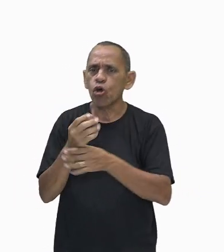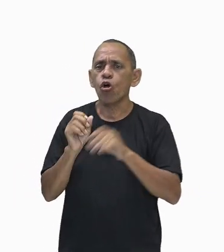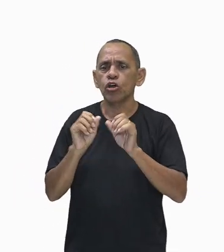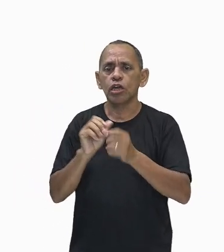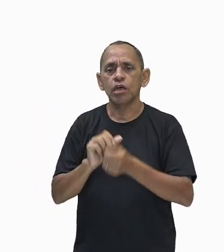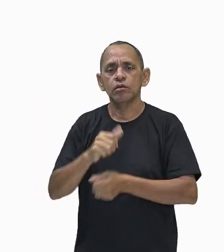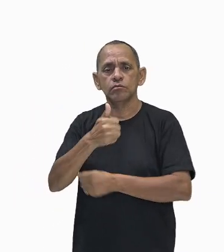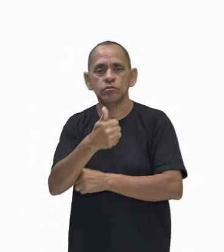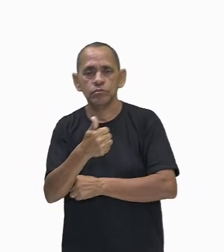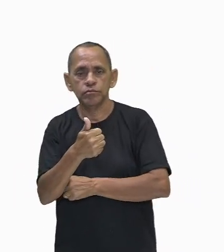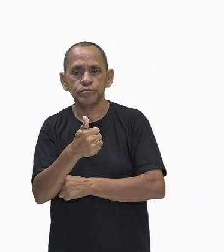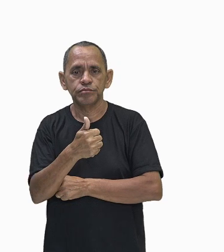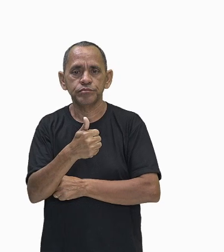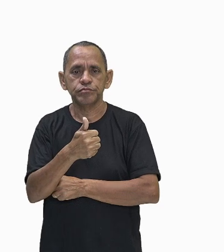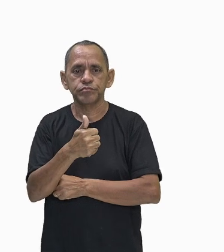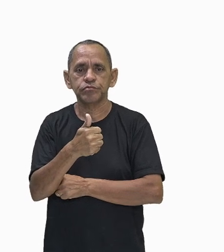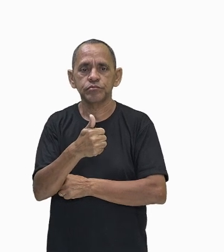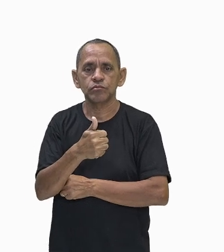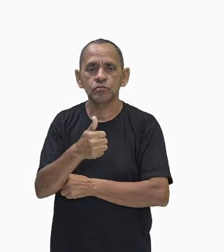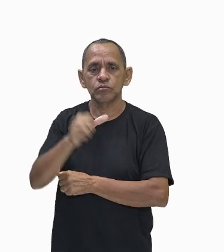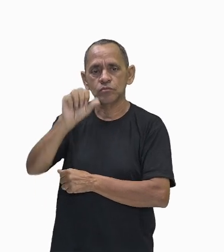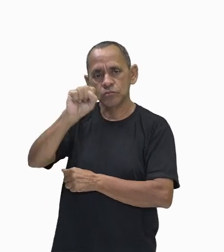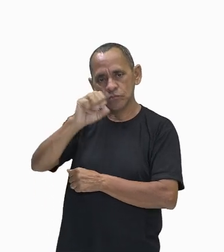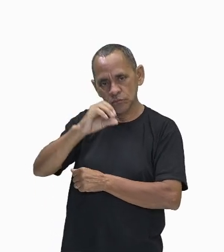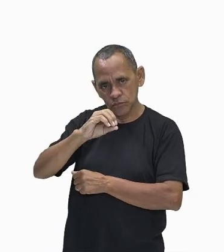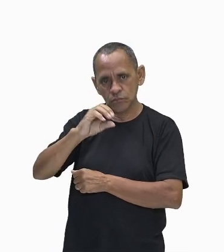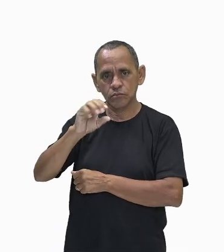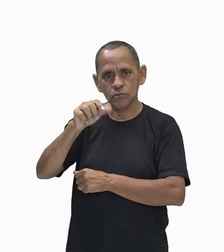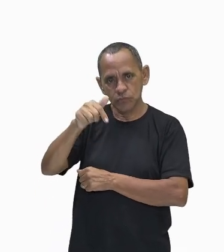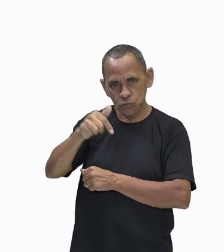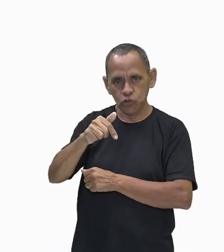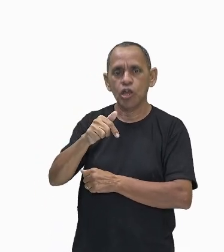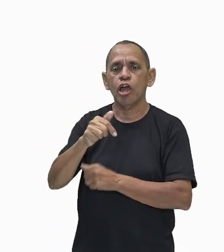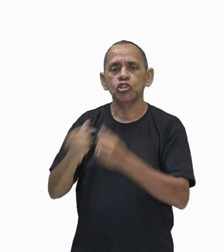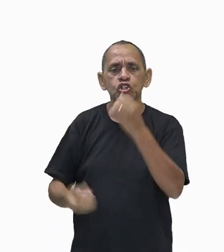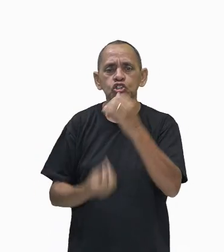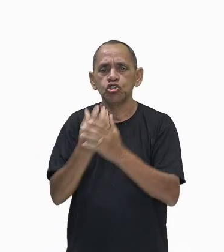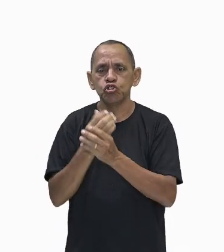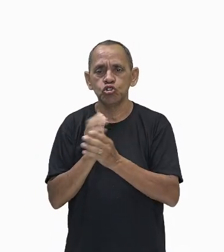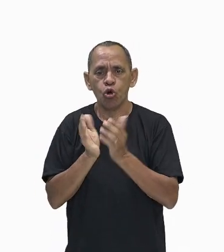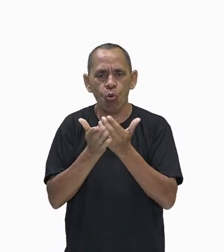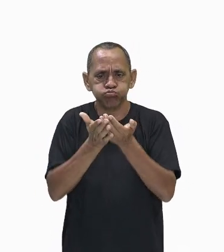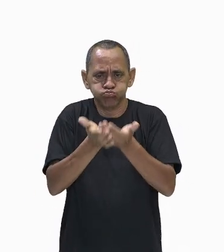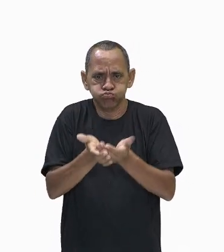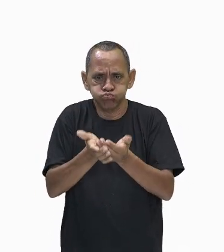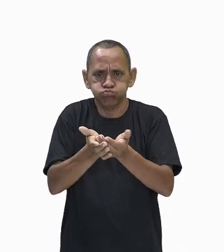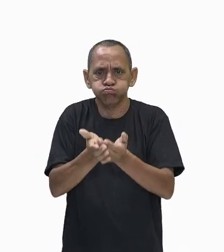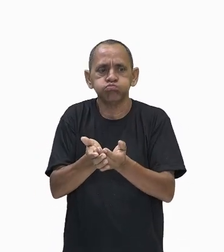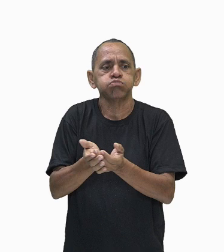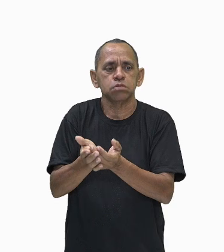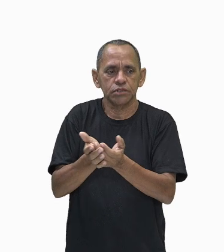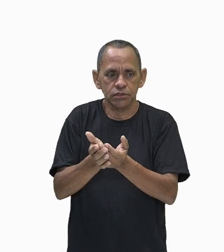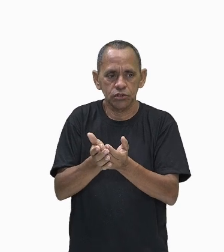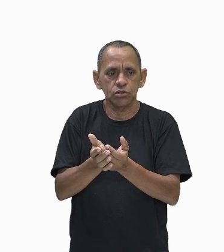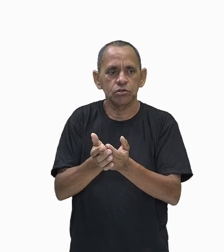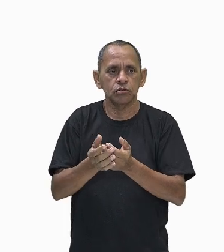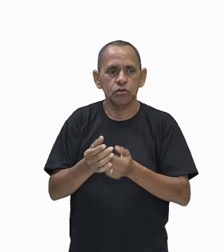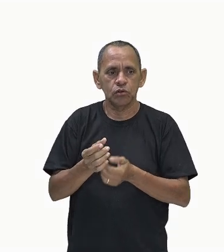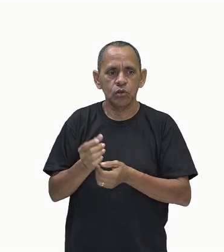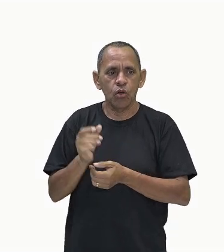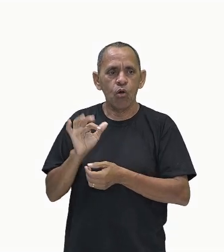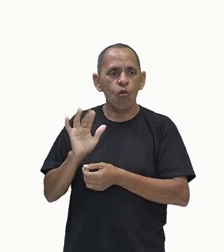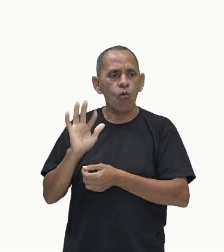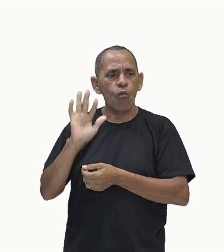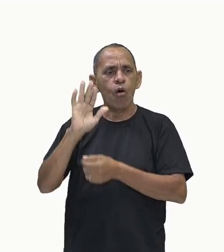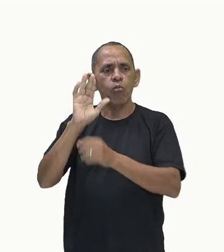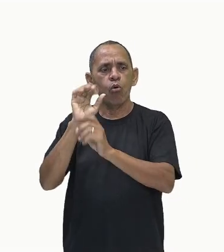já no século XIX, o chamado navio a vapor. Eu trouxe para vocês aqui, gente, uma imagem do navio a